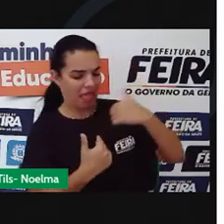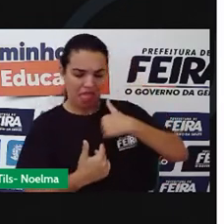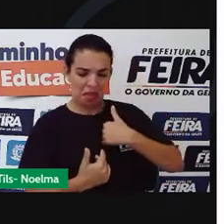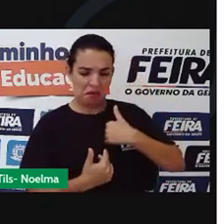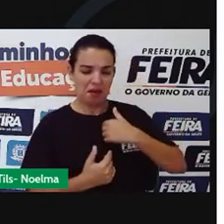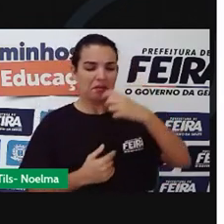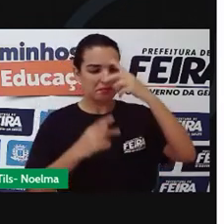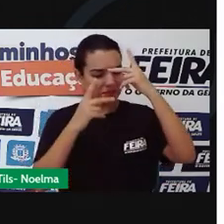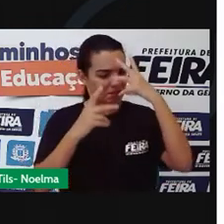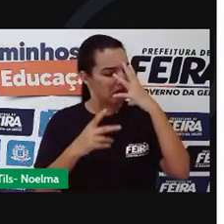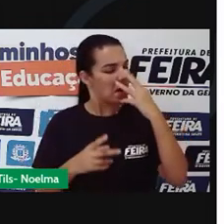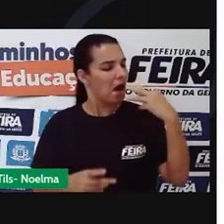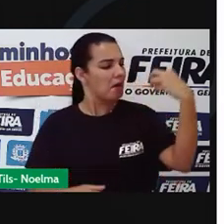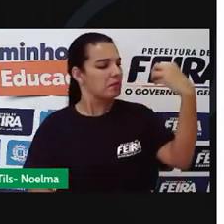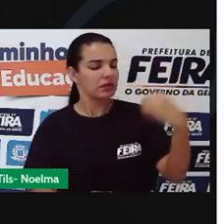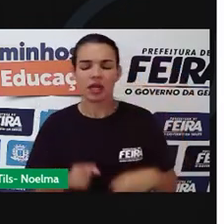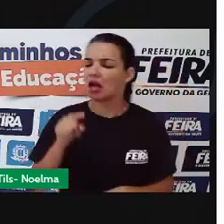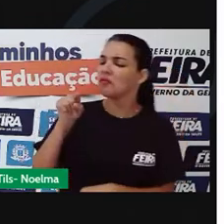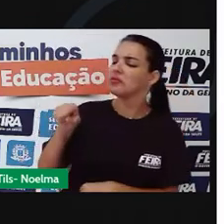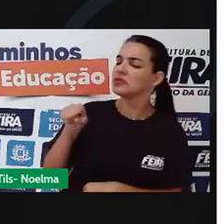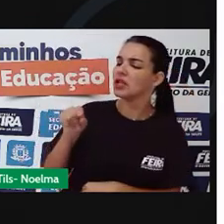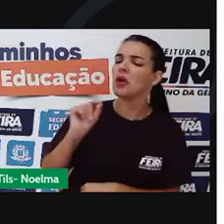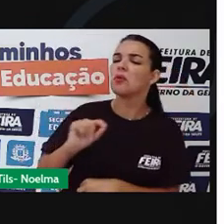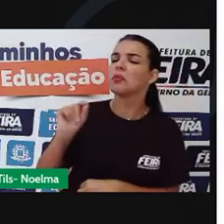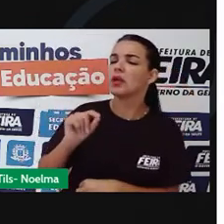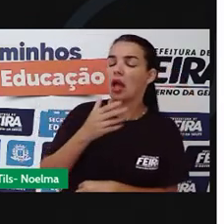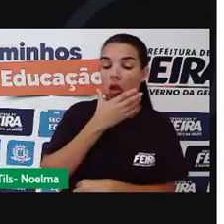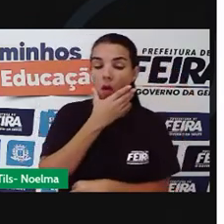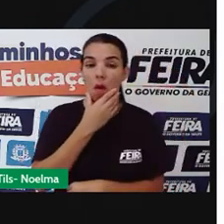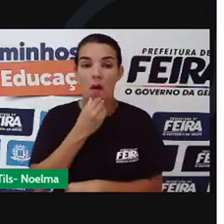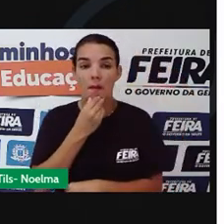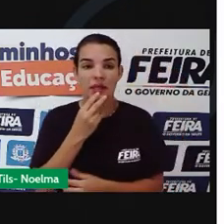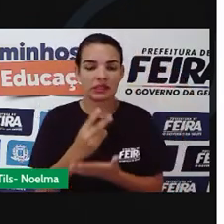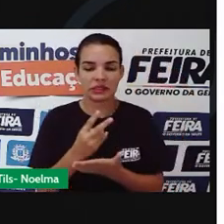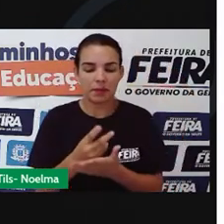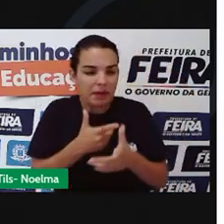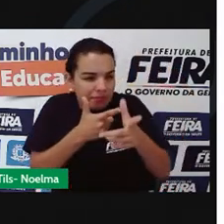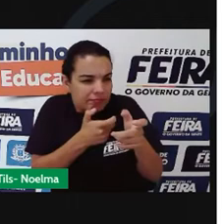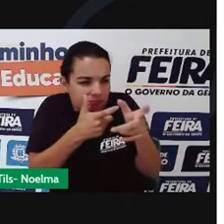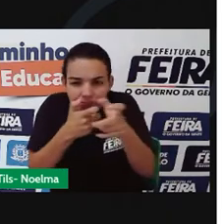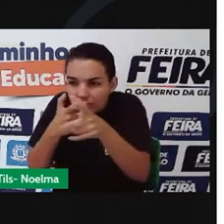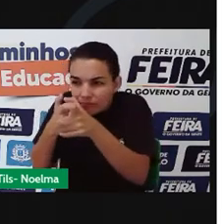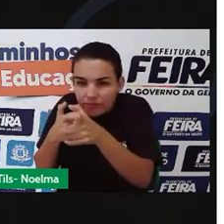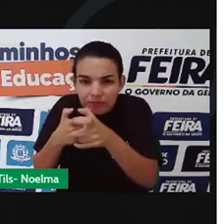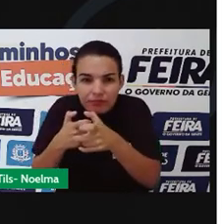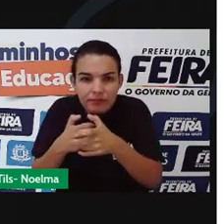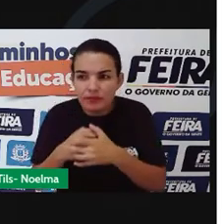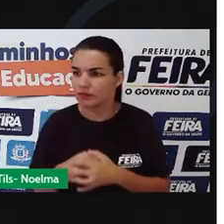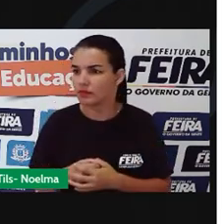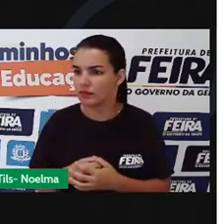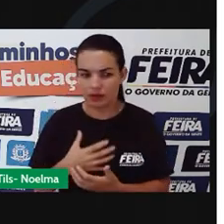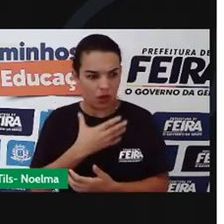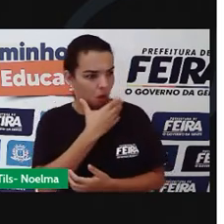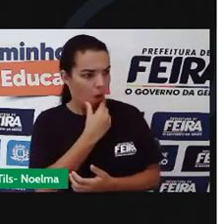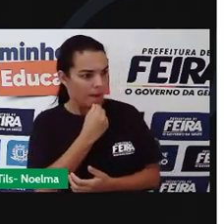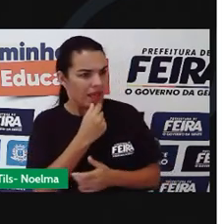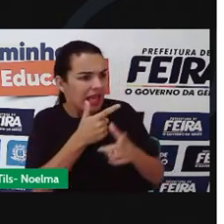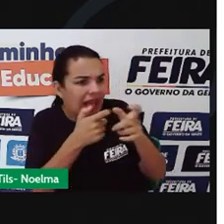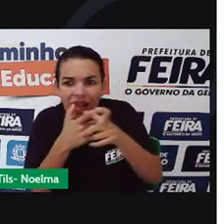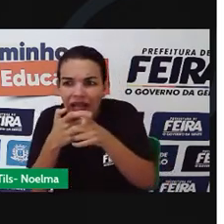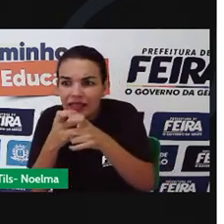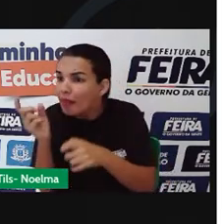raposa. E você? É um desses homens que vem caçar? Homem que caça? Não, não.